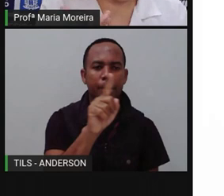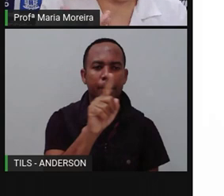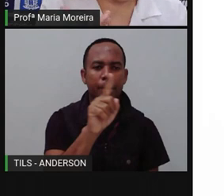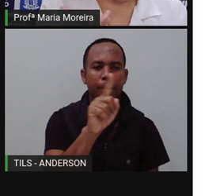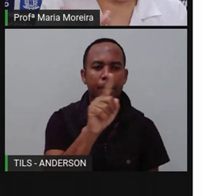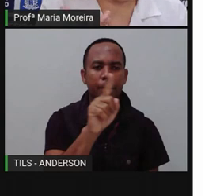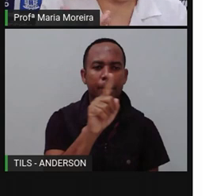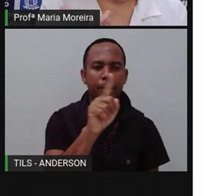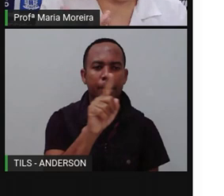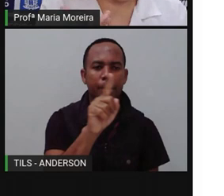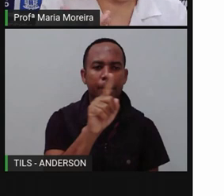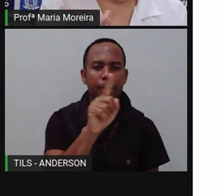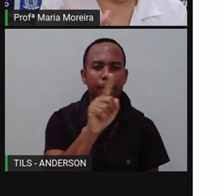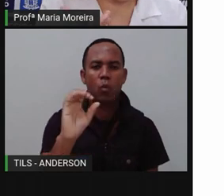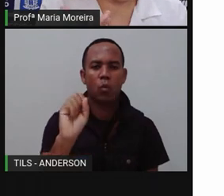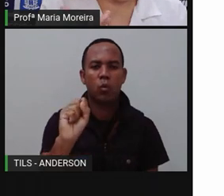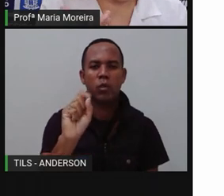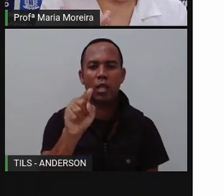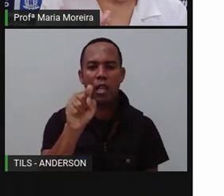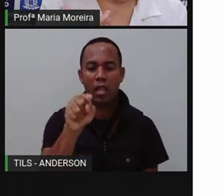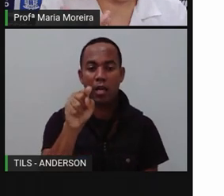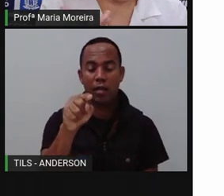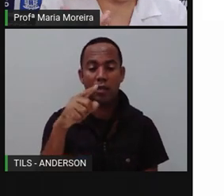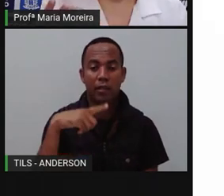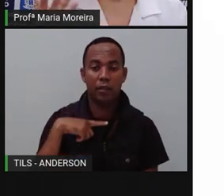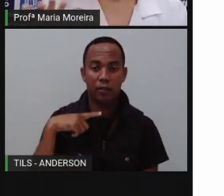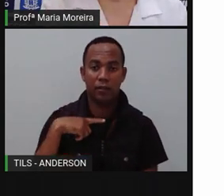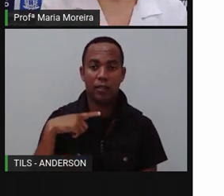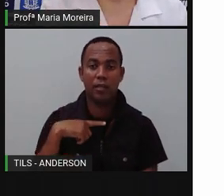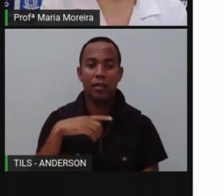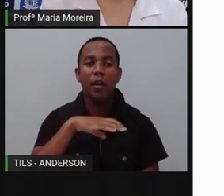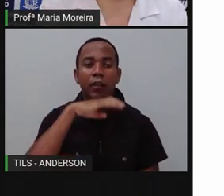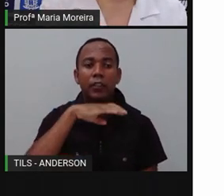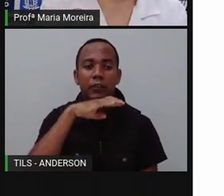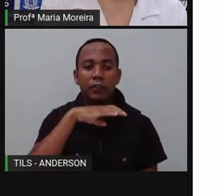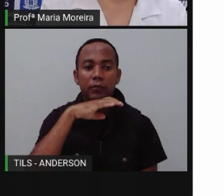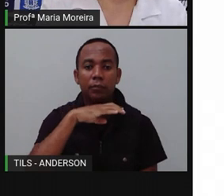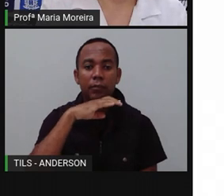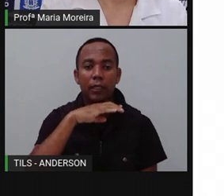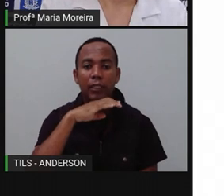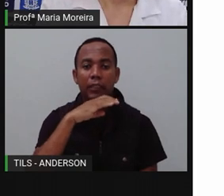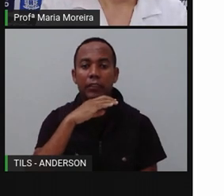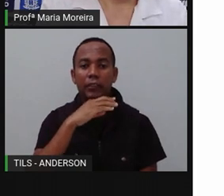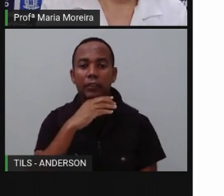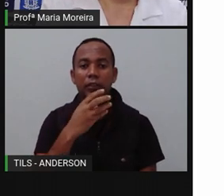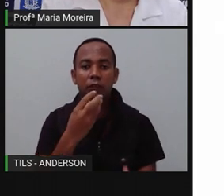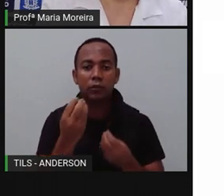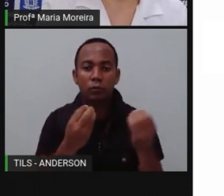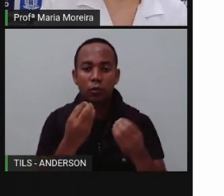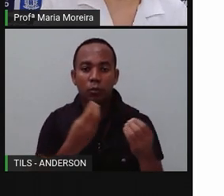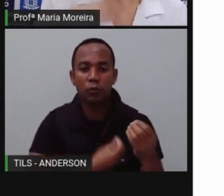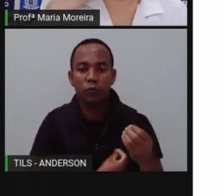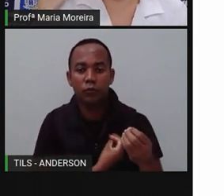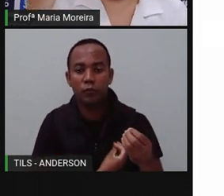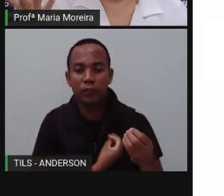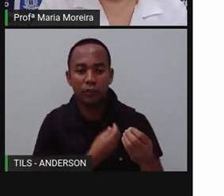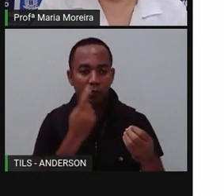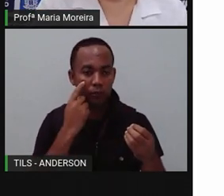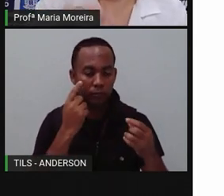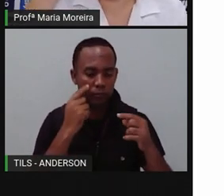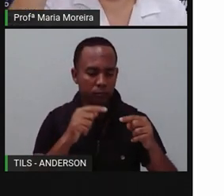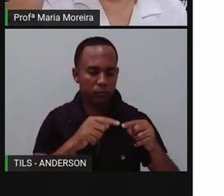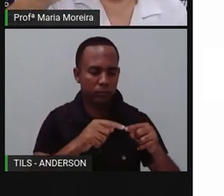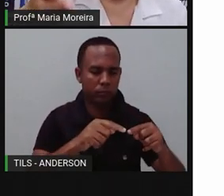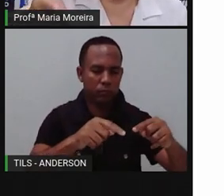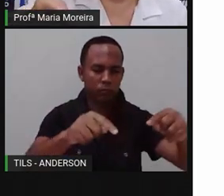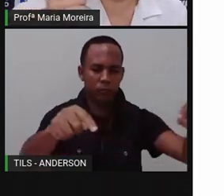zoológicos, eles tentam reproduzir o local onde esses animais estariam vivendo. Não é isso? Então, tipo, a gente vê geralmente em